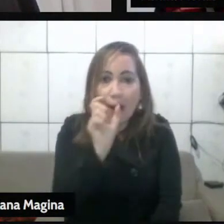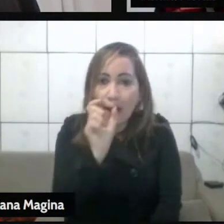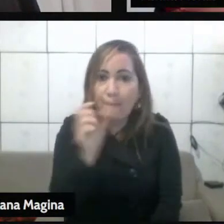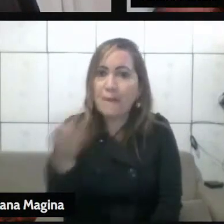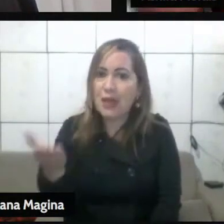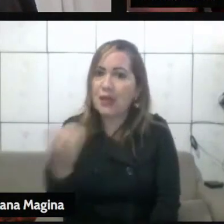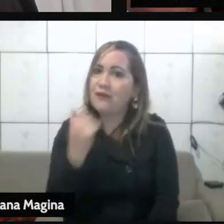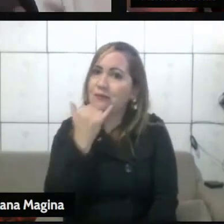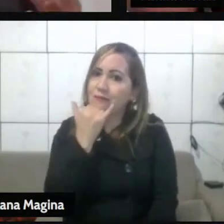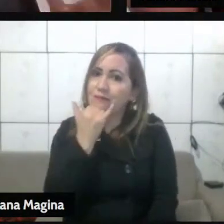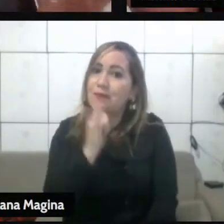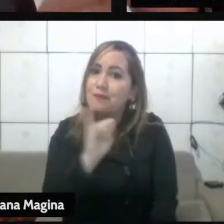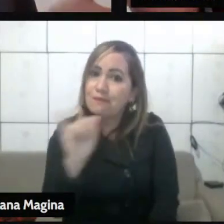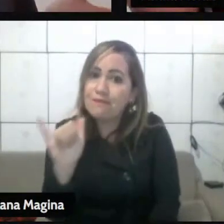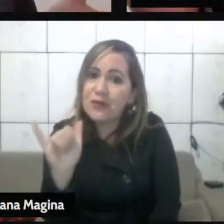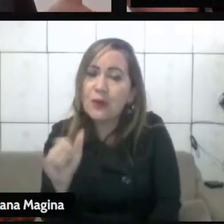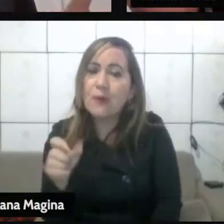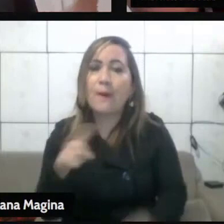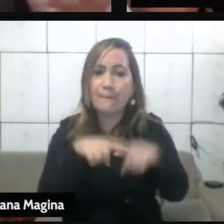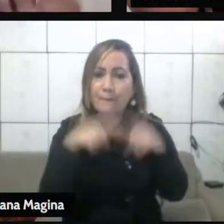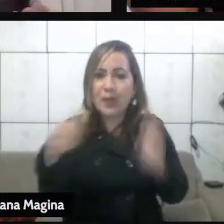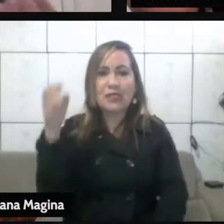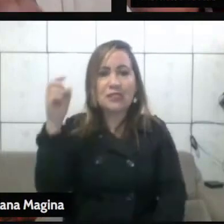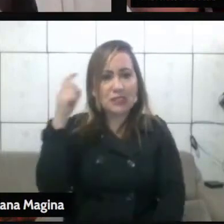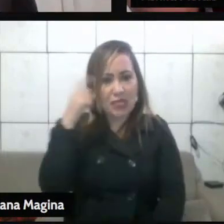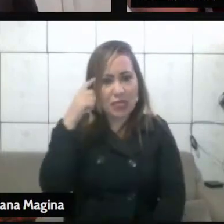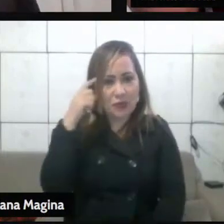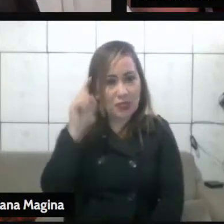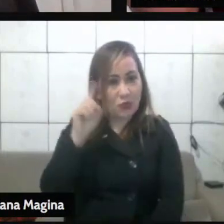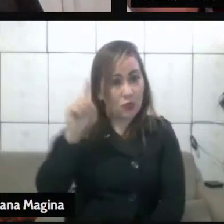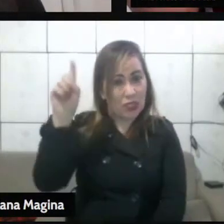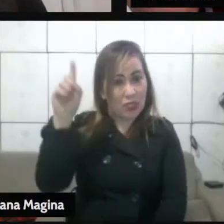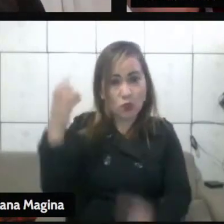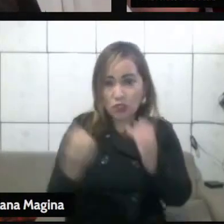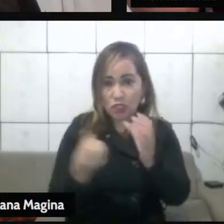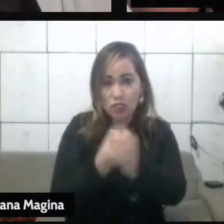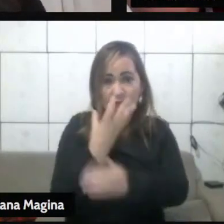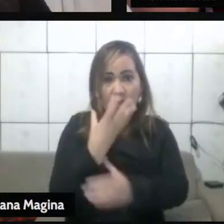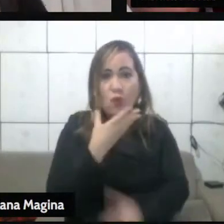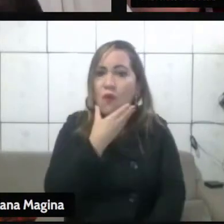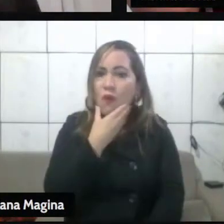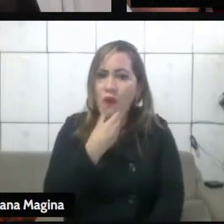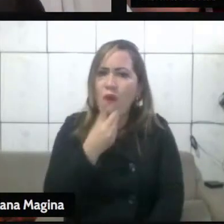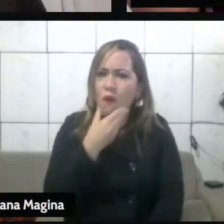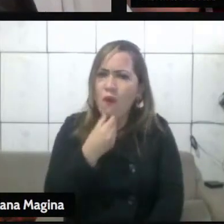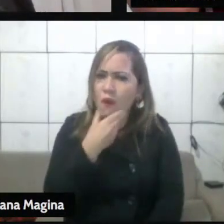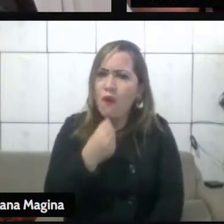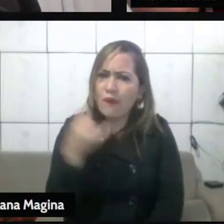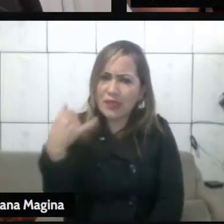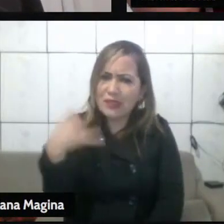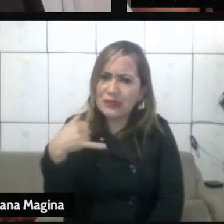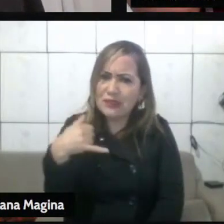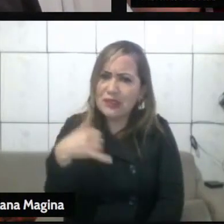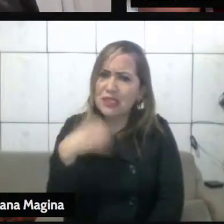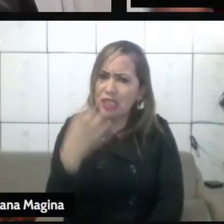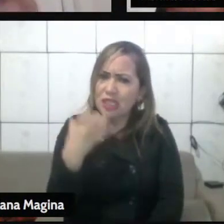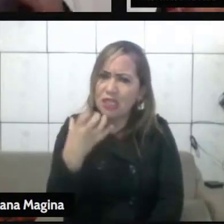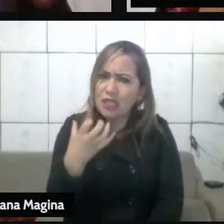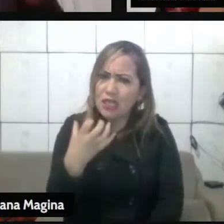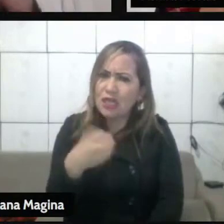eu entendo que Deus criou o homem e ele faz questão de que esse homem